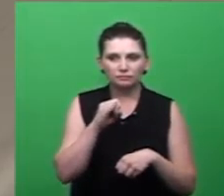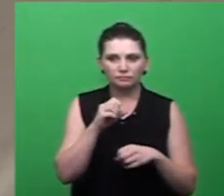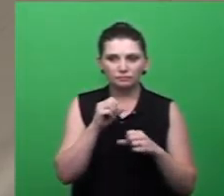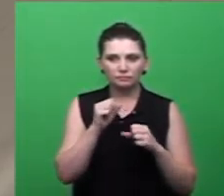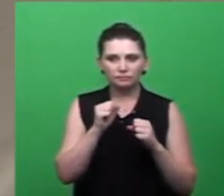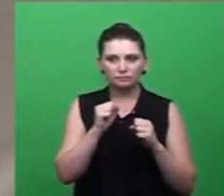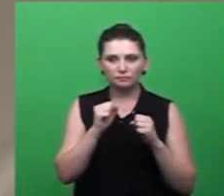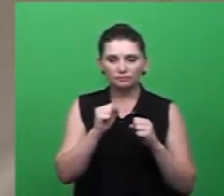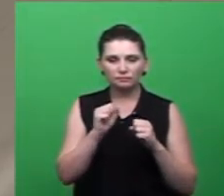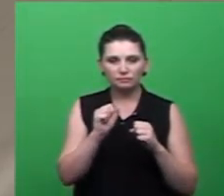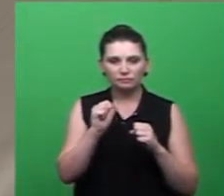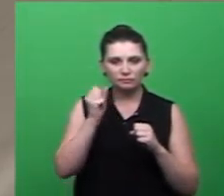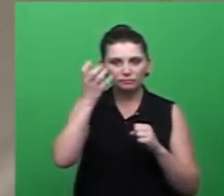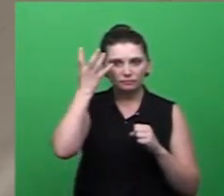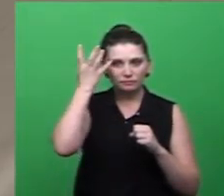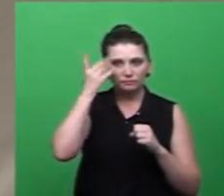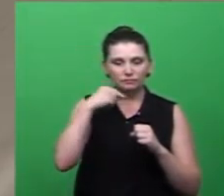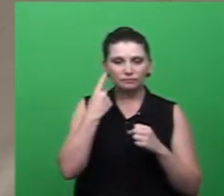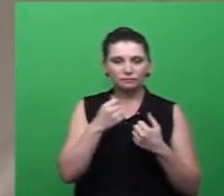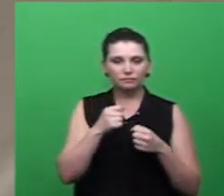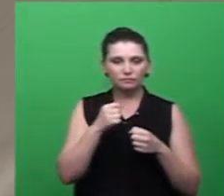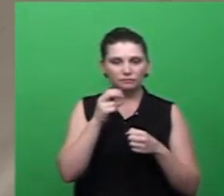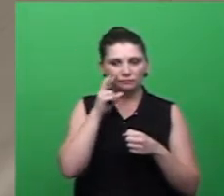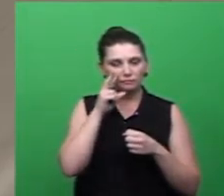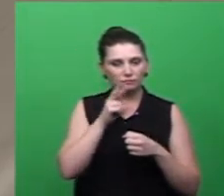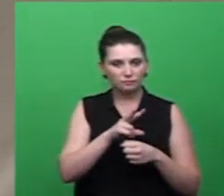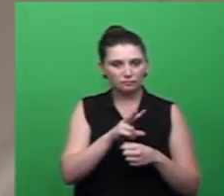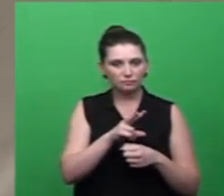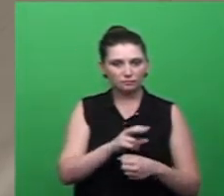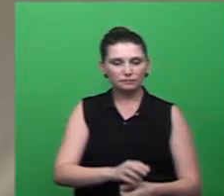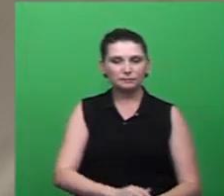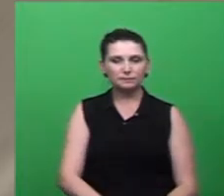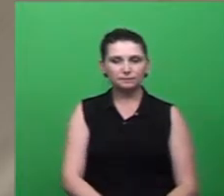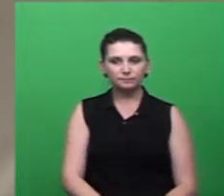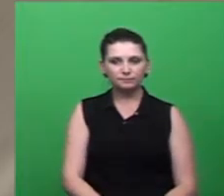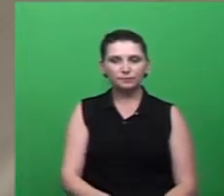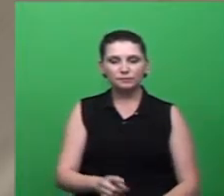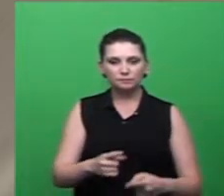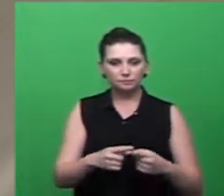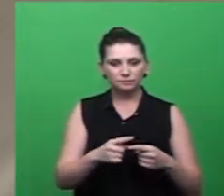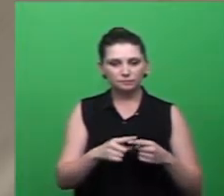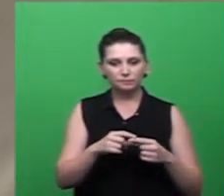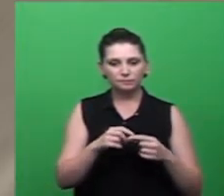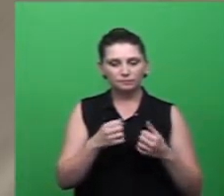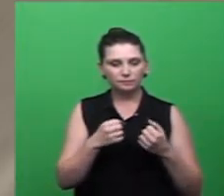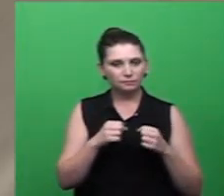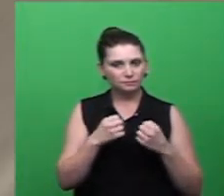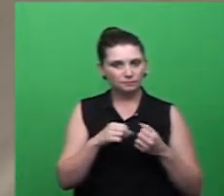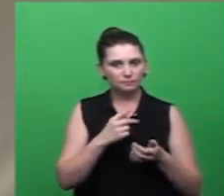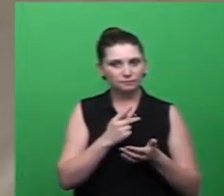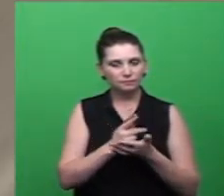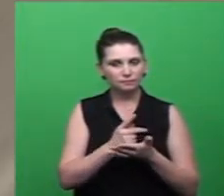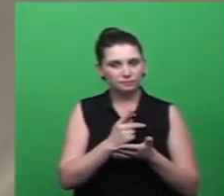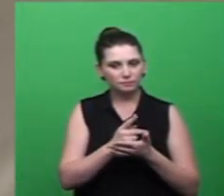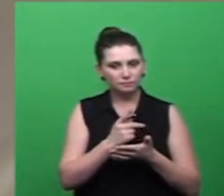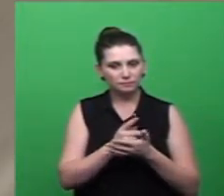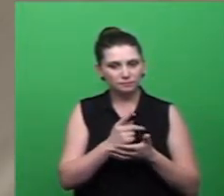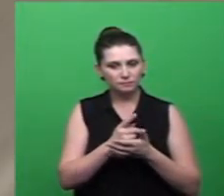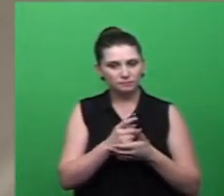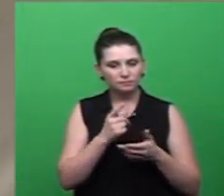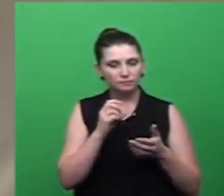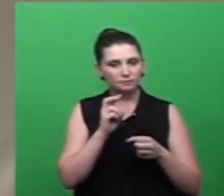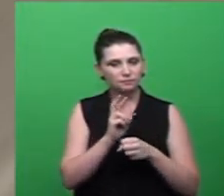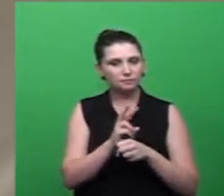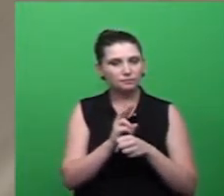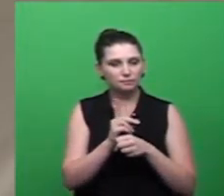isolar no intuito de ver se não tem nenhuma outra. Então, a faz uma varredura, um pente fino, para não ter nenhum risco de